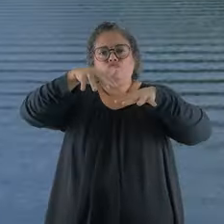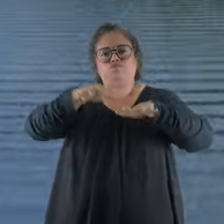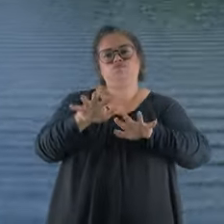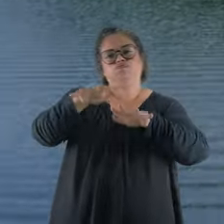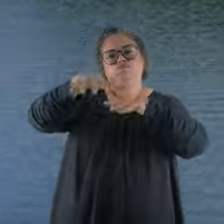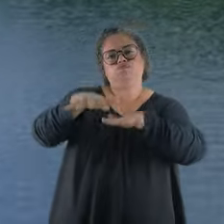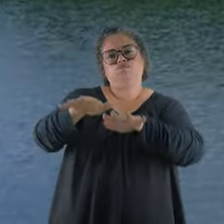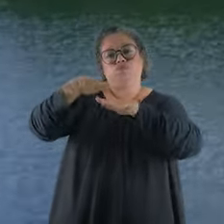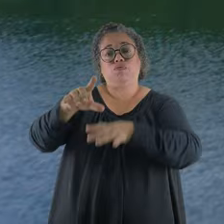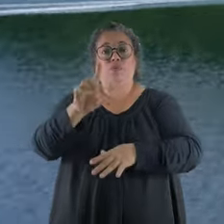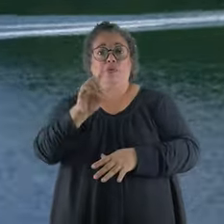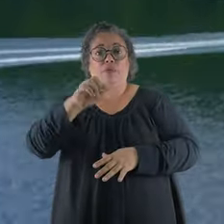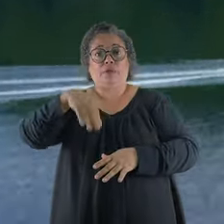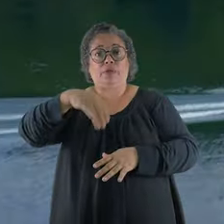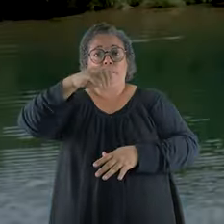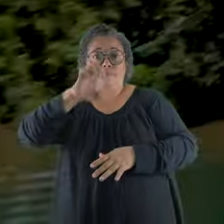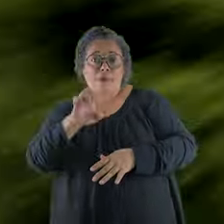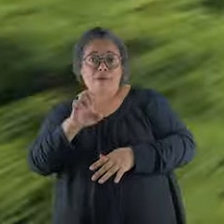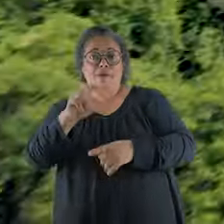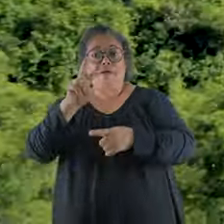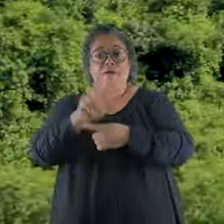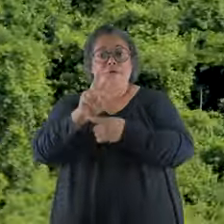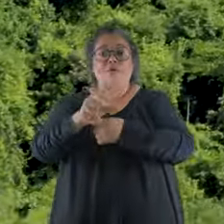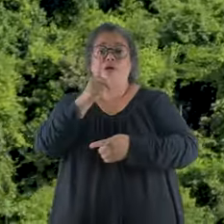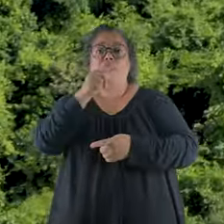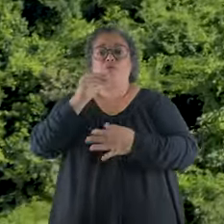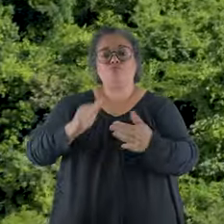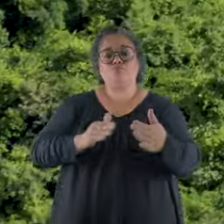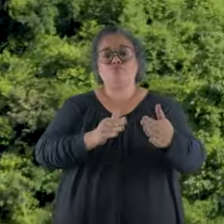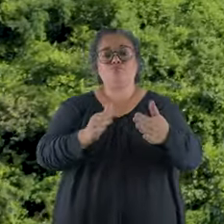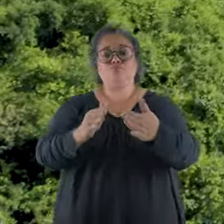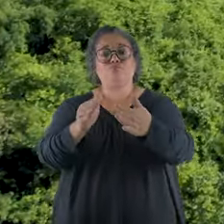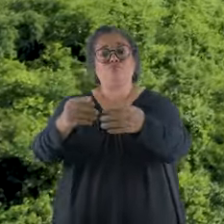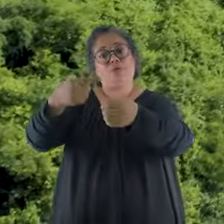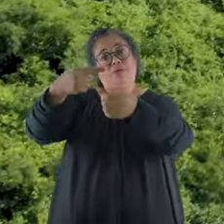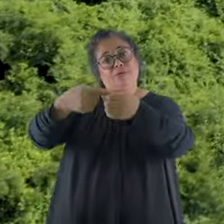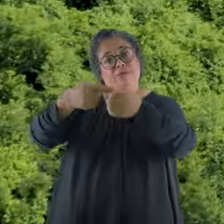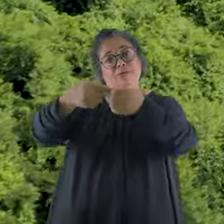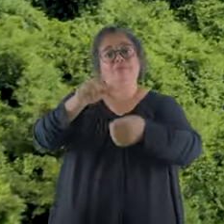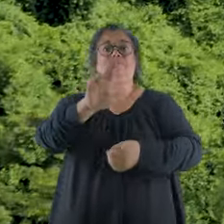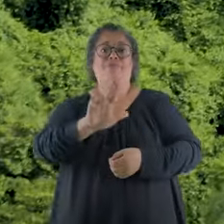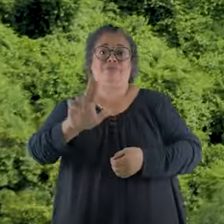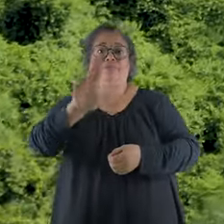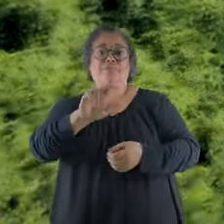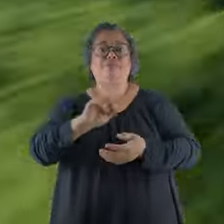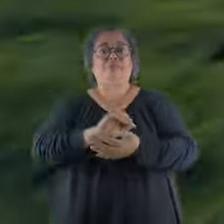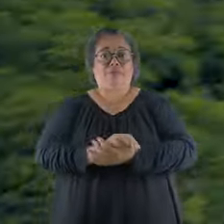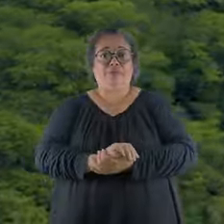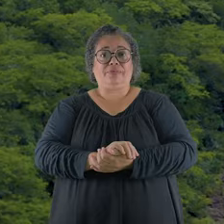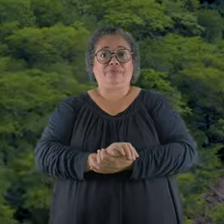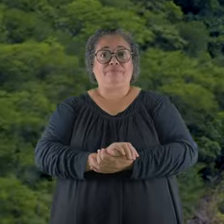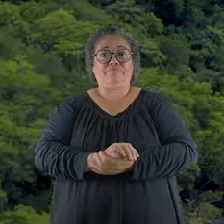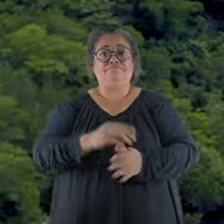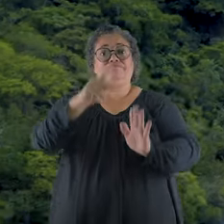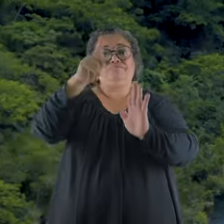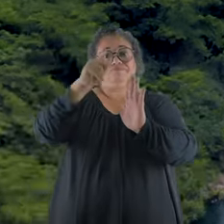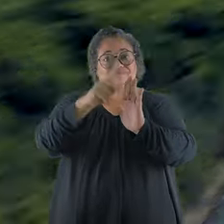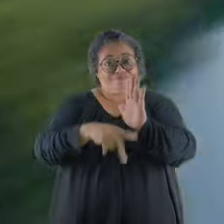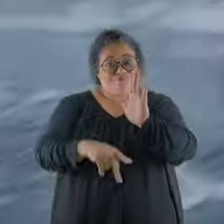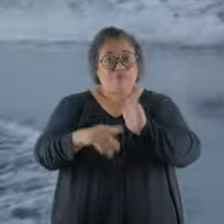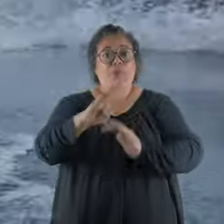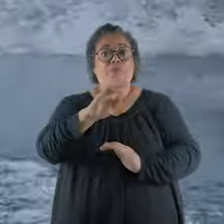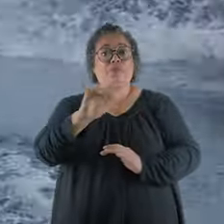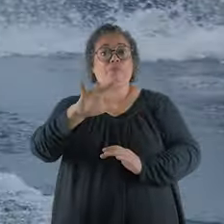aqui, o Demai volta lá onde começa o rio para proteger as nascentes e as matas ciliares dos rios que abastecem Uberlândia.